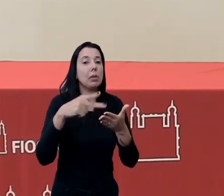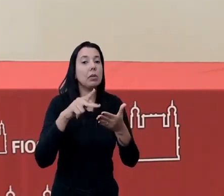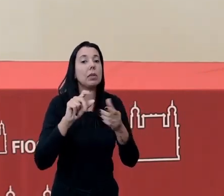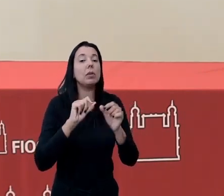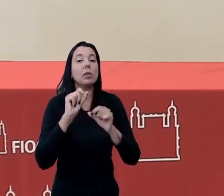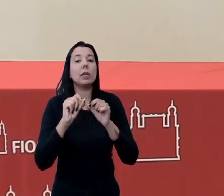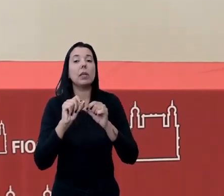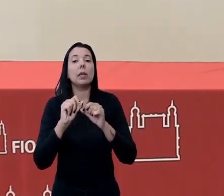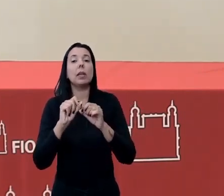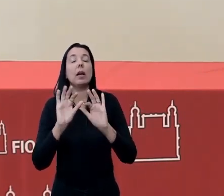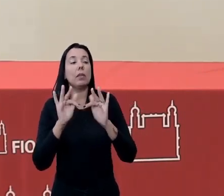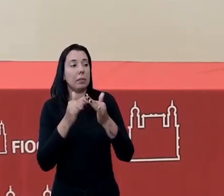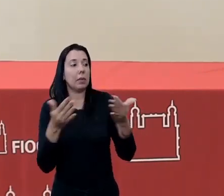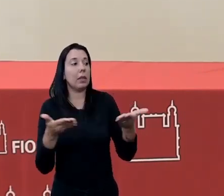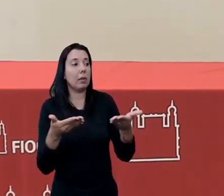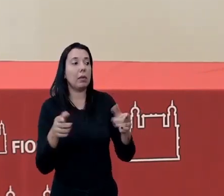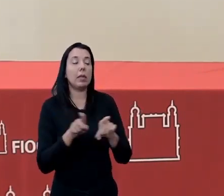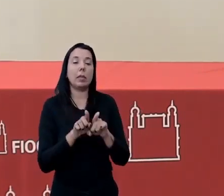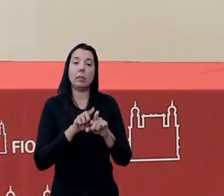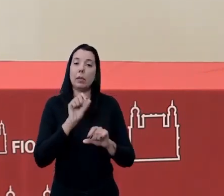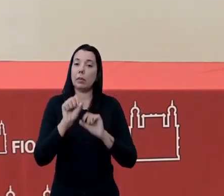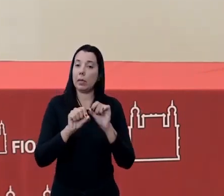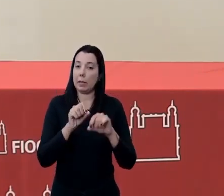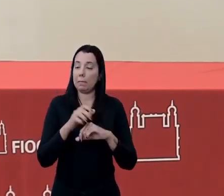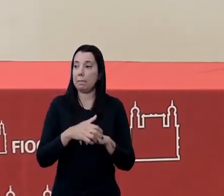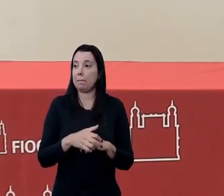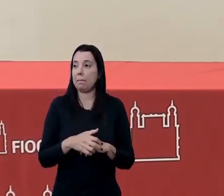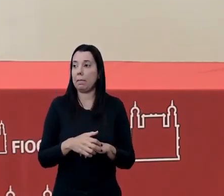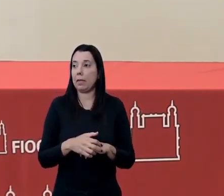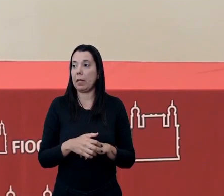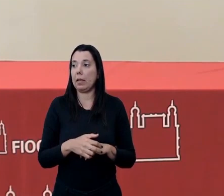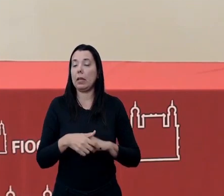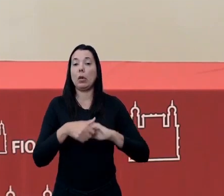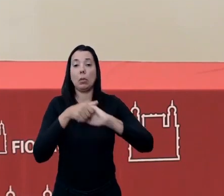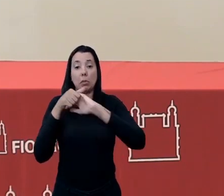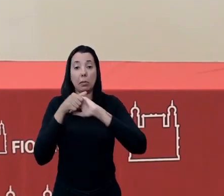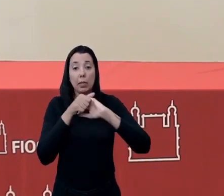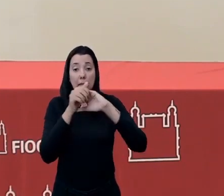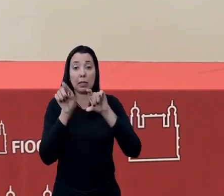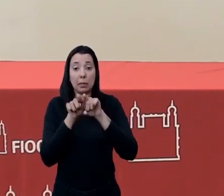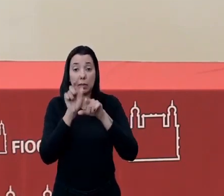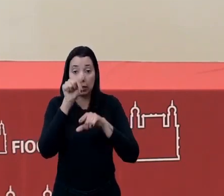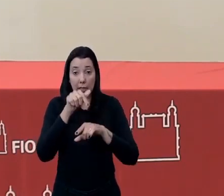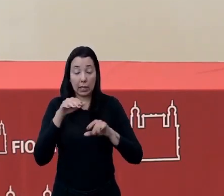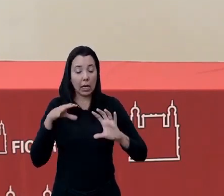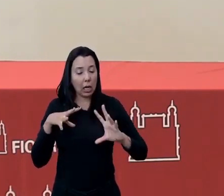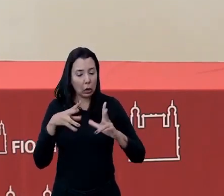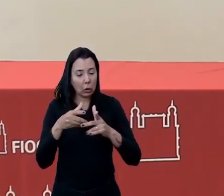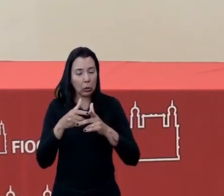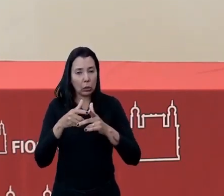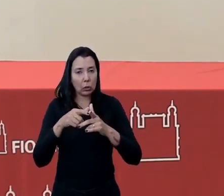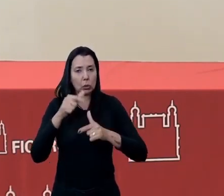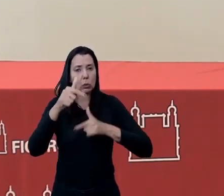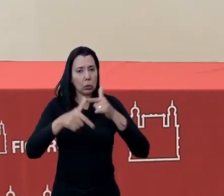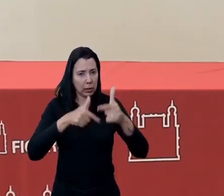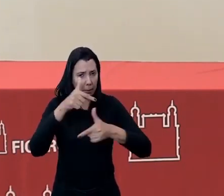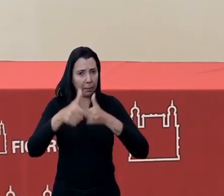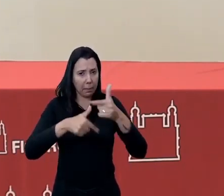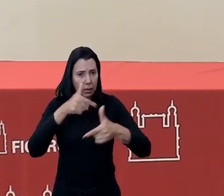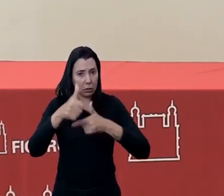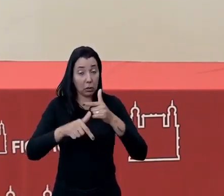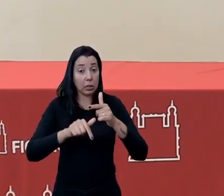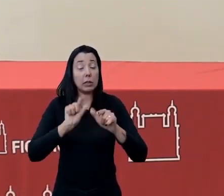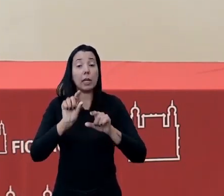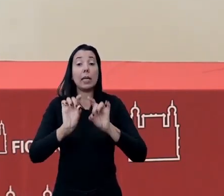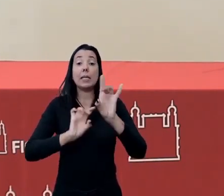parentes nesse momento. e também quero fazer uma saudação aqui a todos os trabalhadores e trabalhadoras e